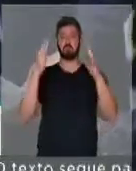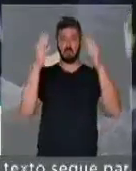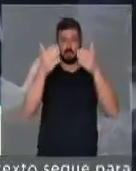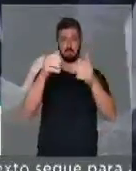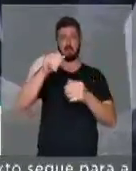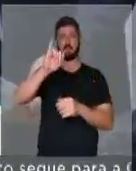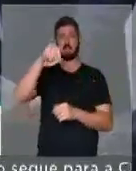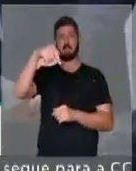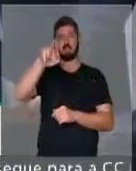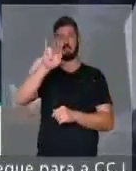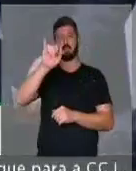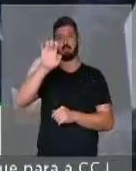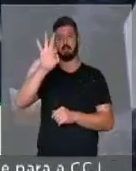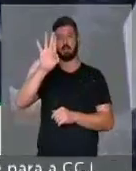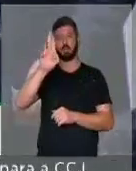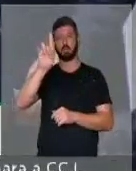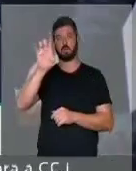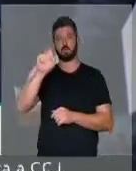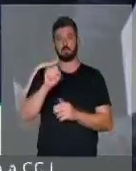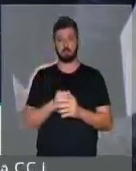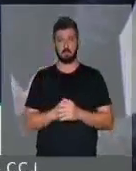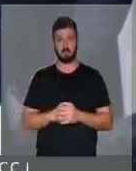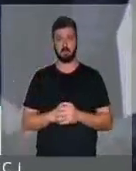Inquietudes, na segunda-feira passada. Muito obrigado.